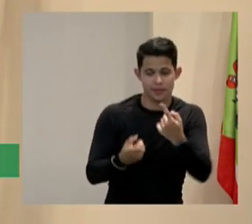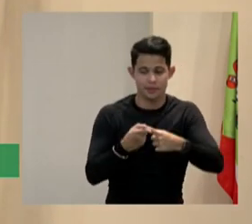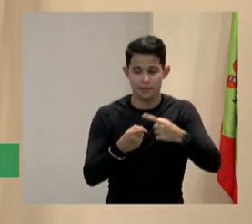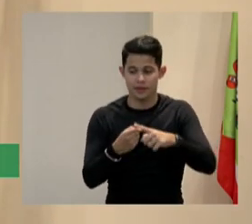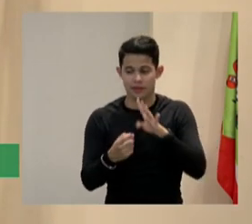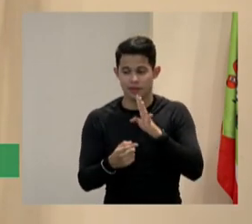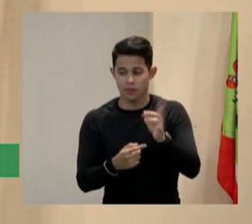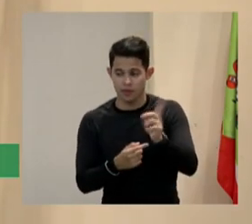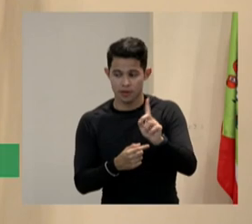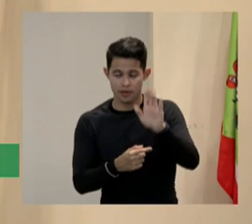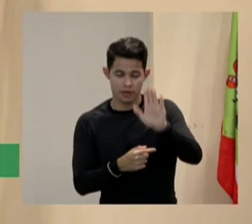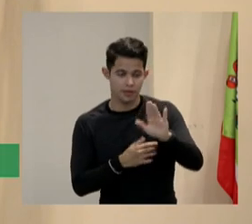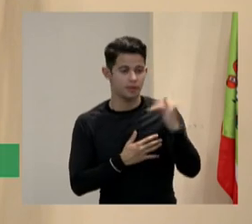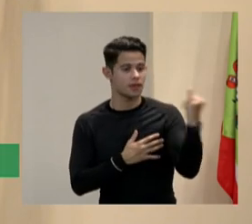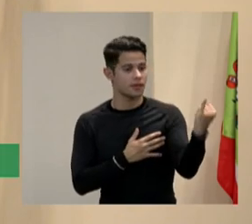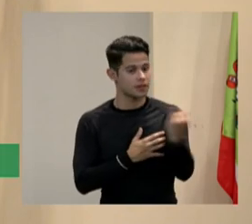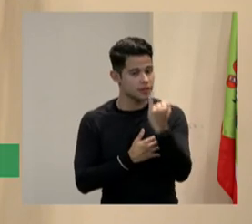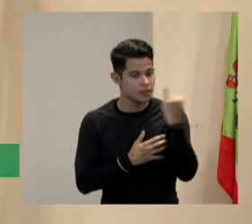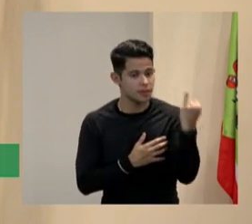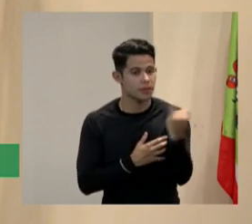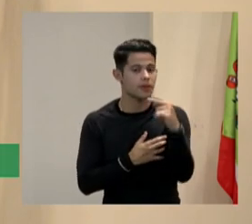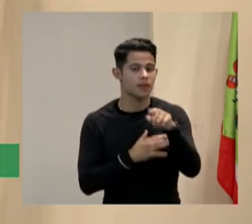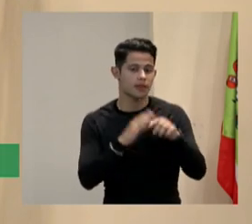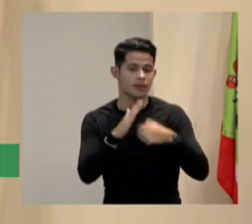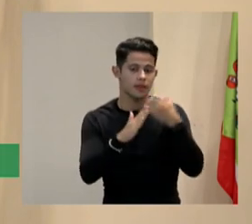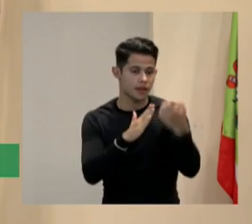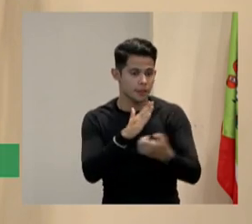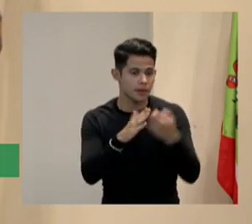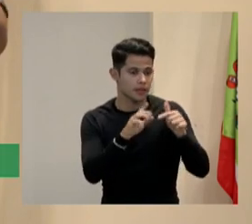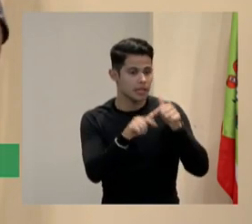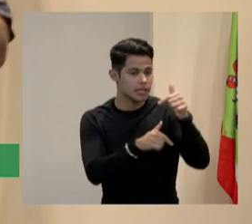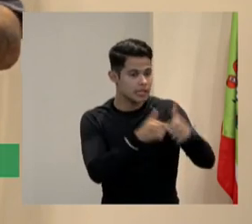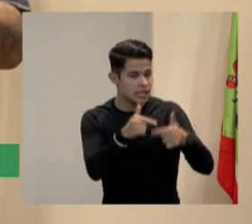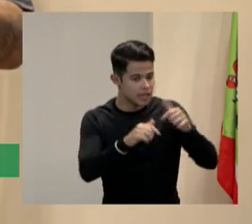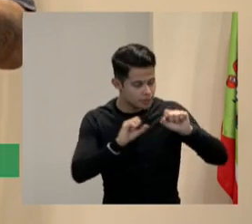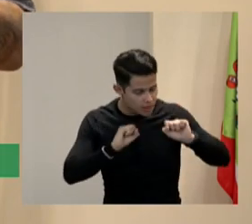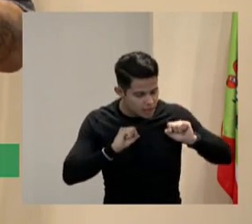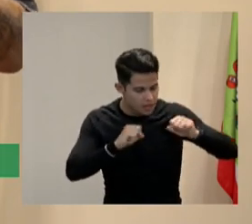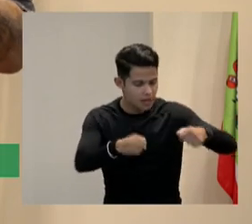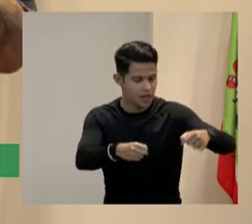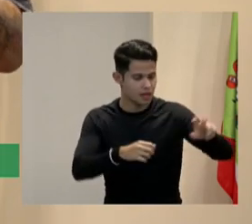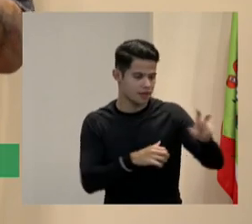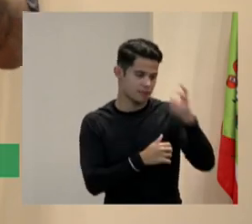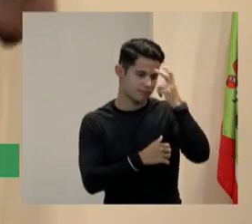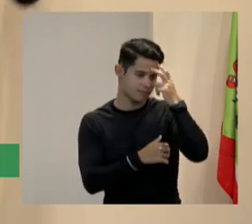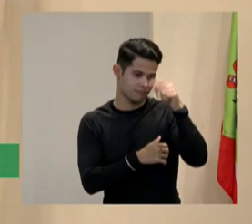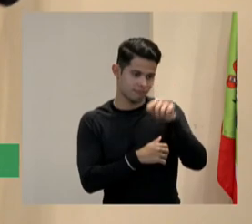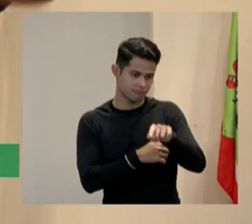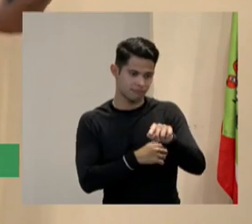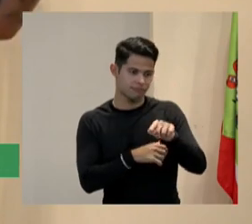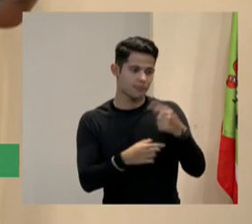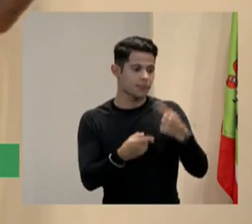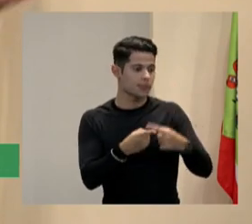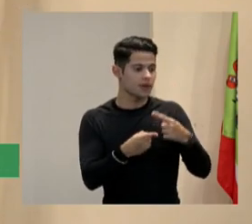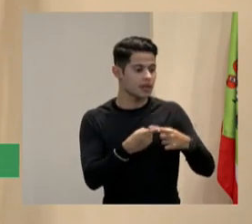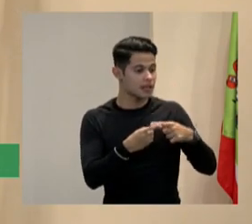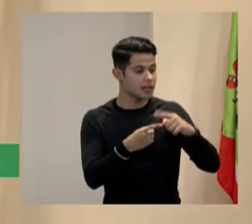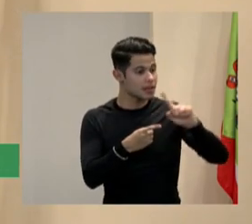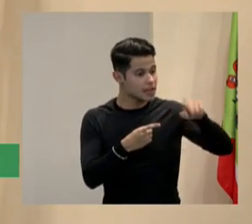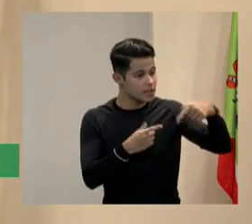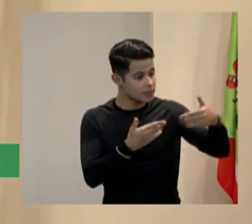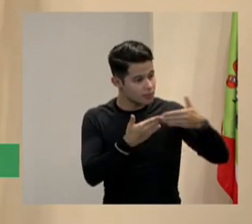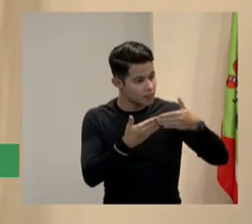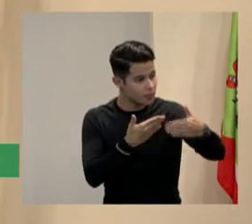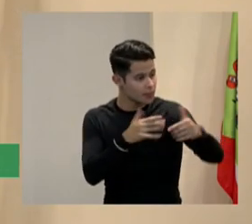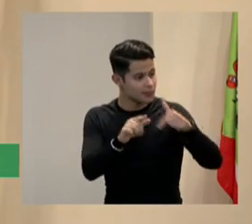é importante a empresa trabalhar muito na cultura porque senão todo o resto do trabalho não anda